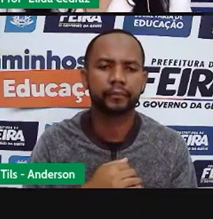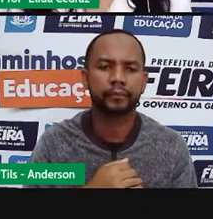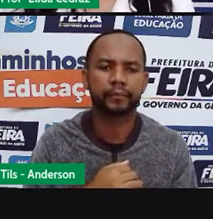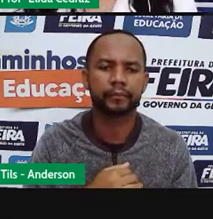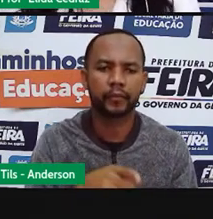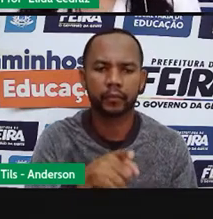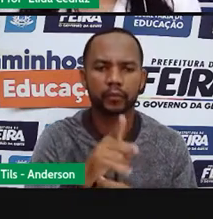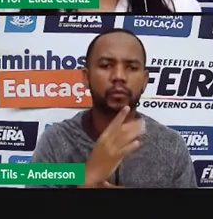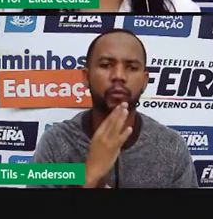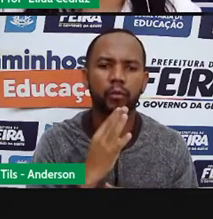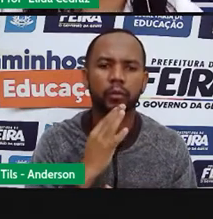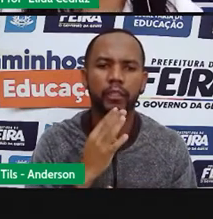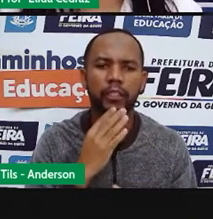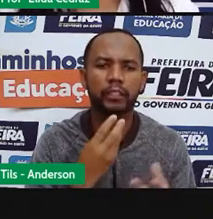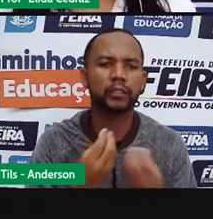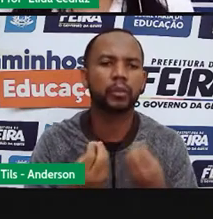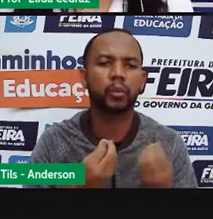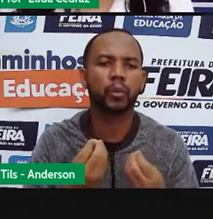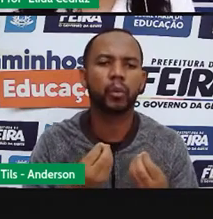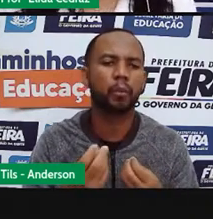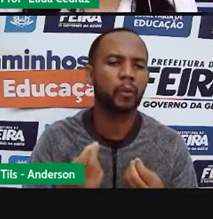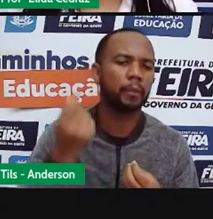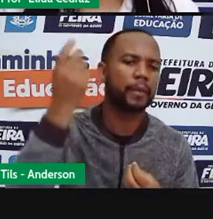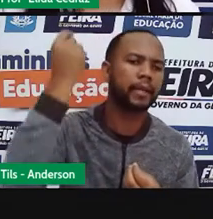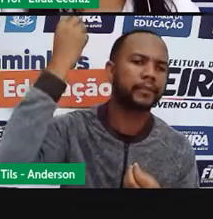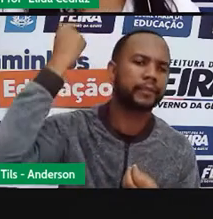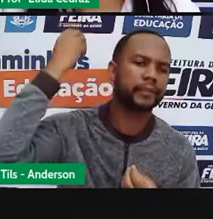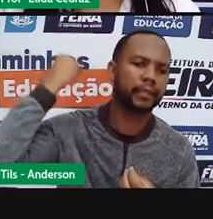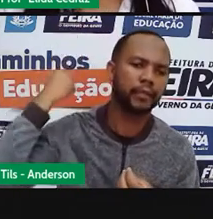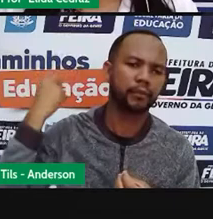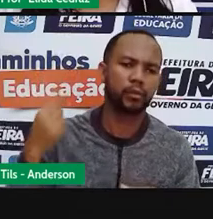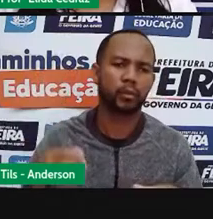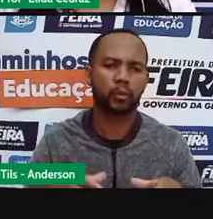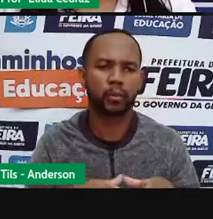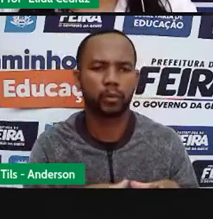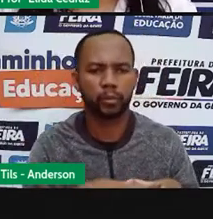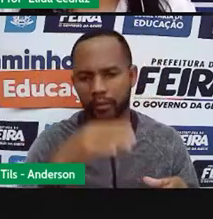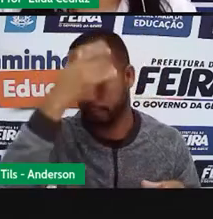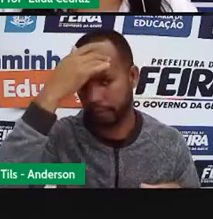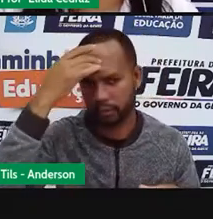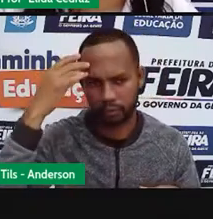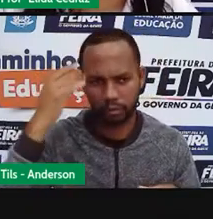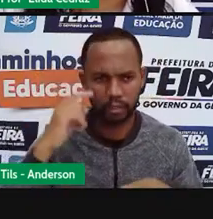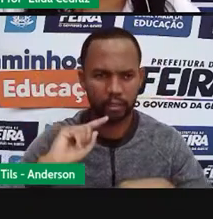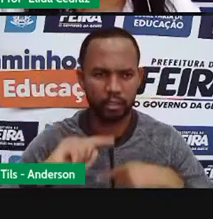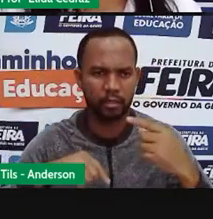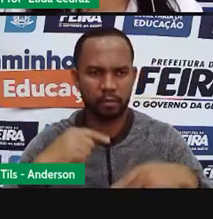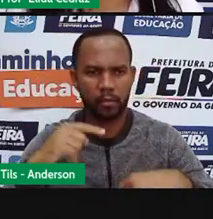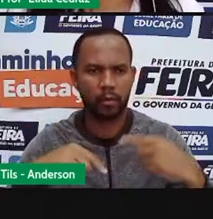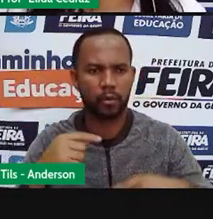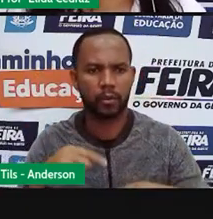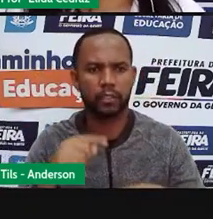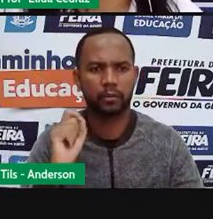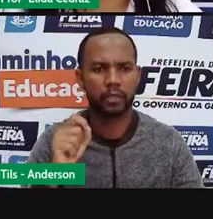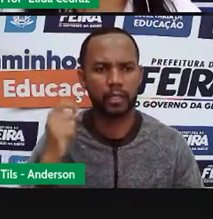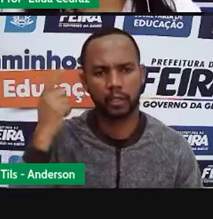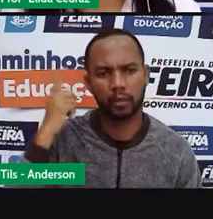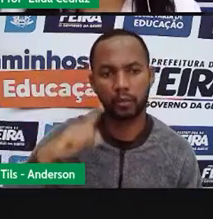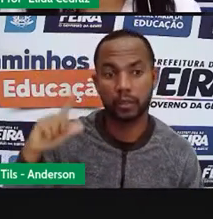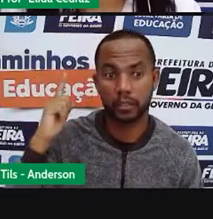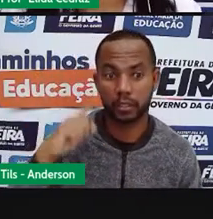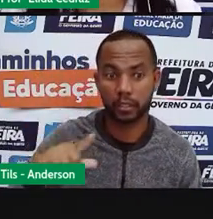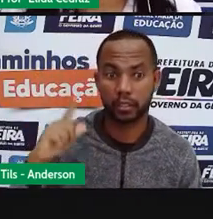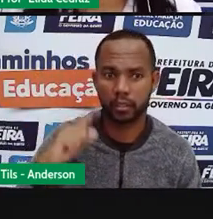Essas foram as formas que os primitivos e as pessoas que vieram um pouco depois dele conquistaram